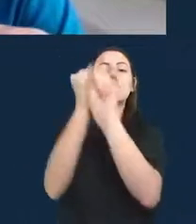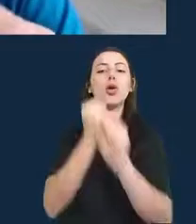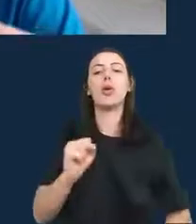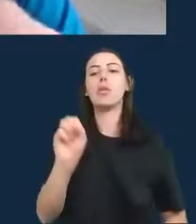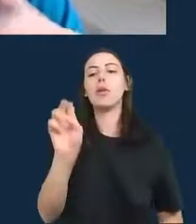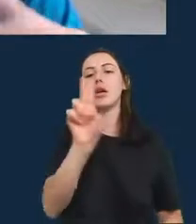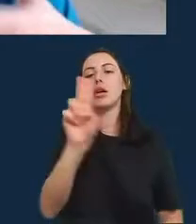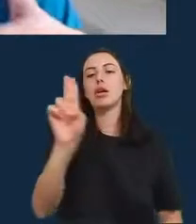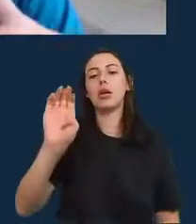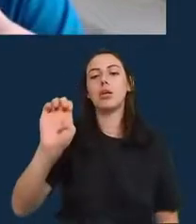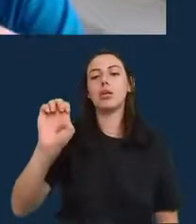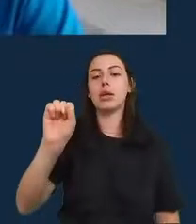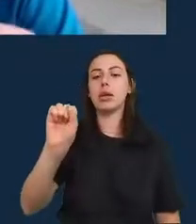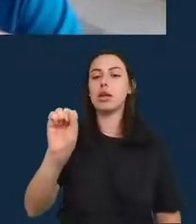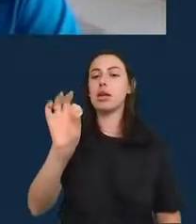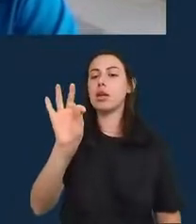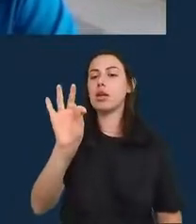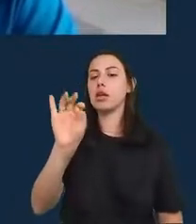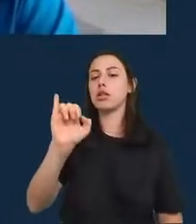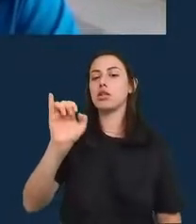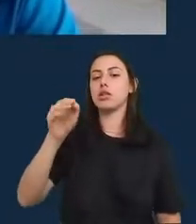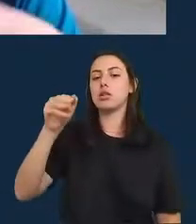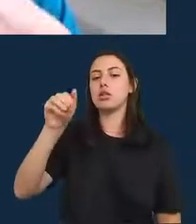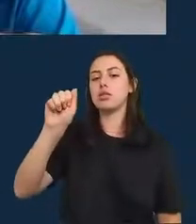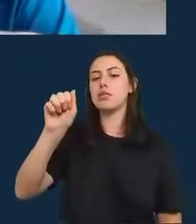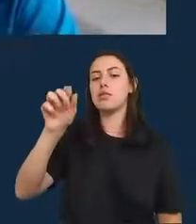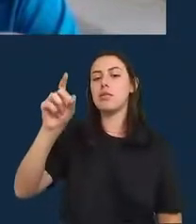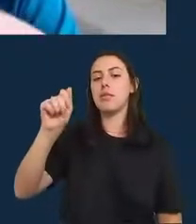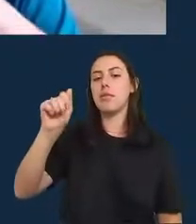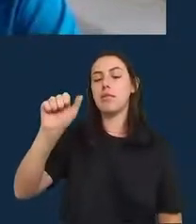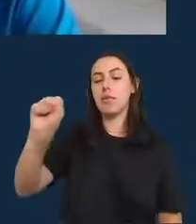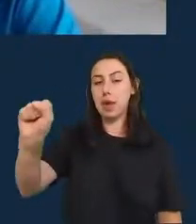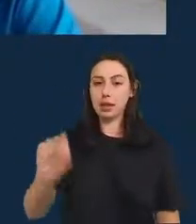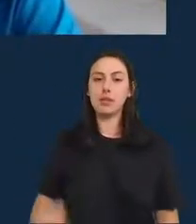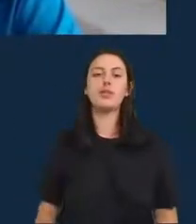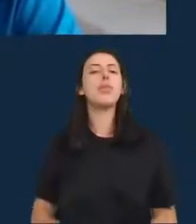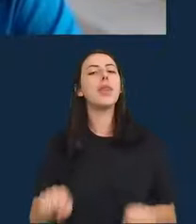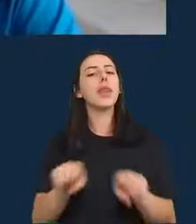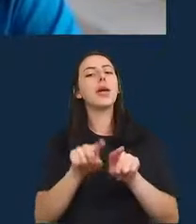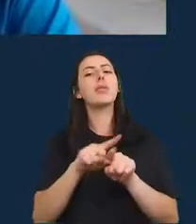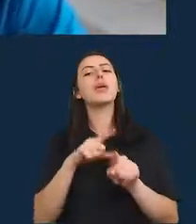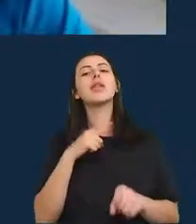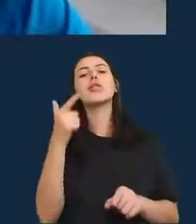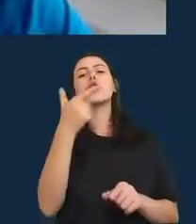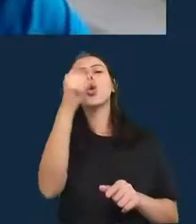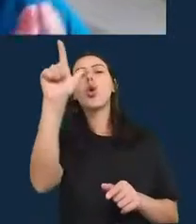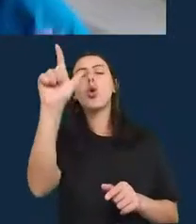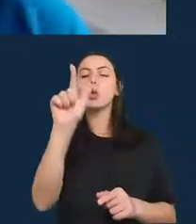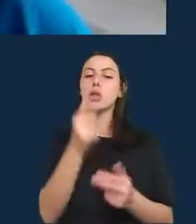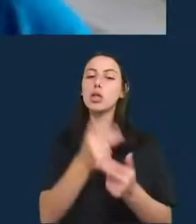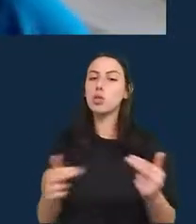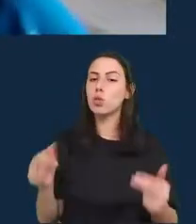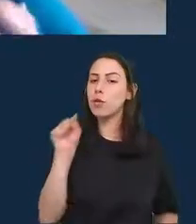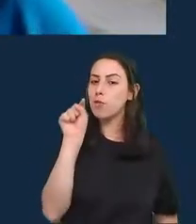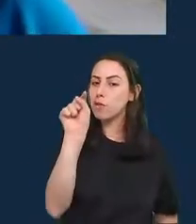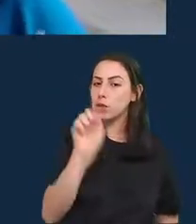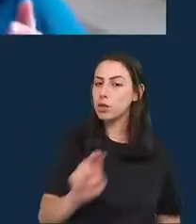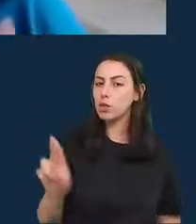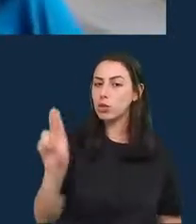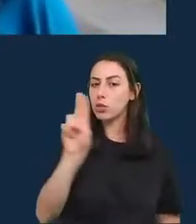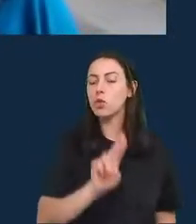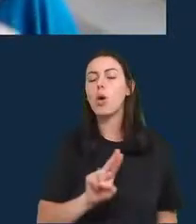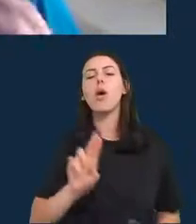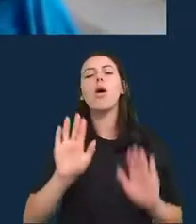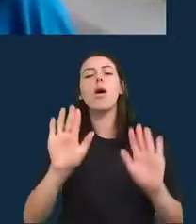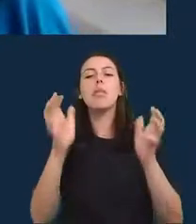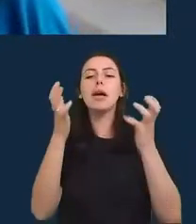E ela disse que sabe que houve outros indicadores que você usou no modelo e ela queria saber como que você lidou especificamente com os países que não